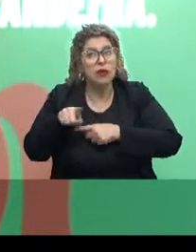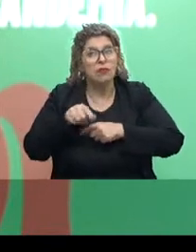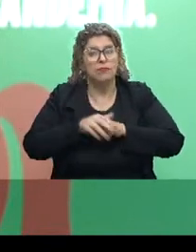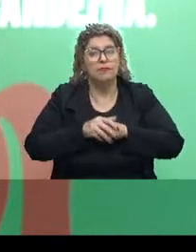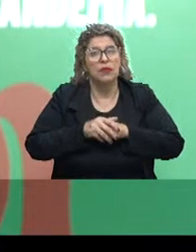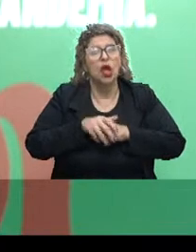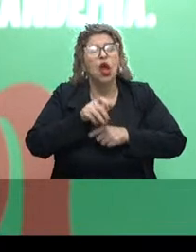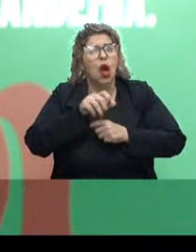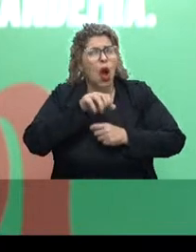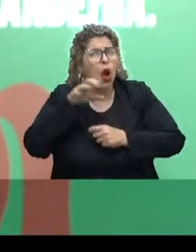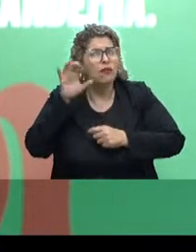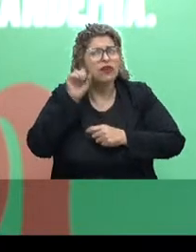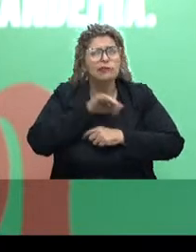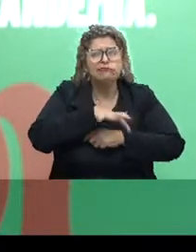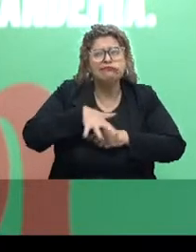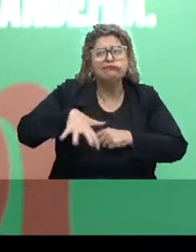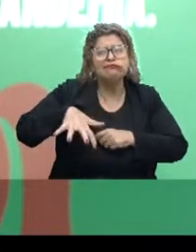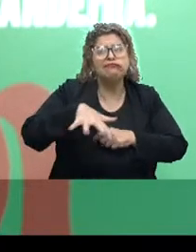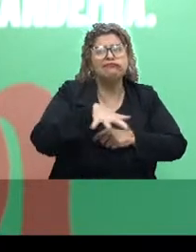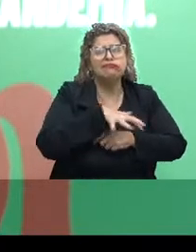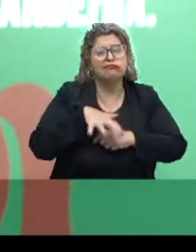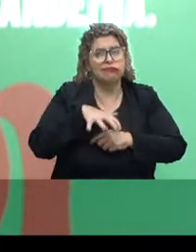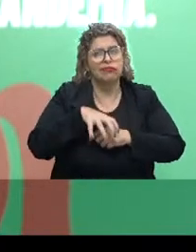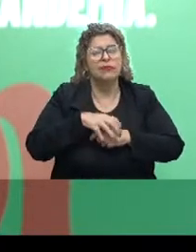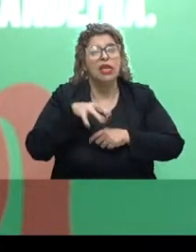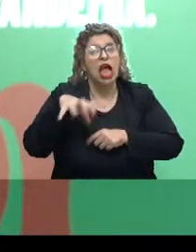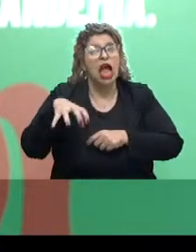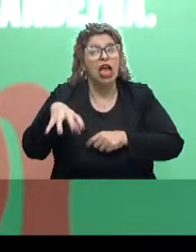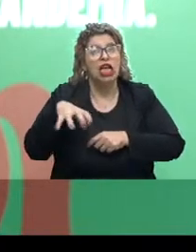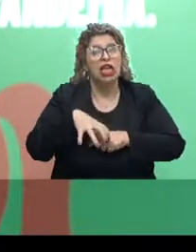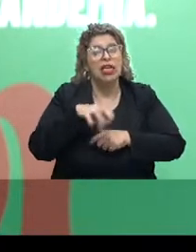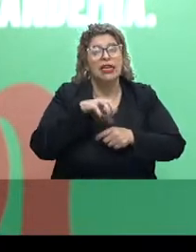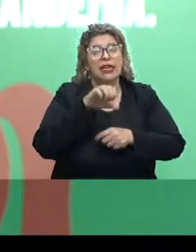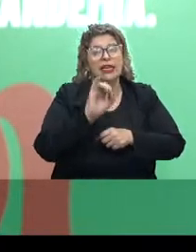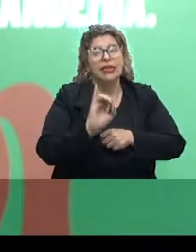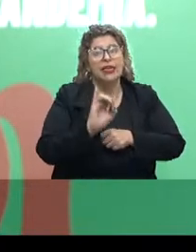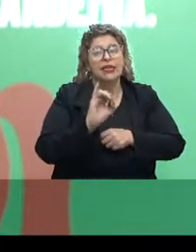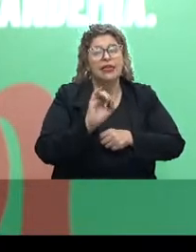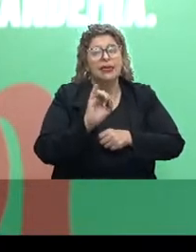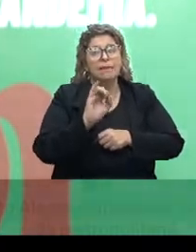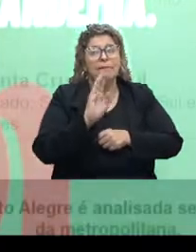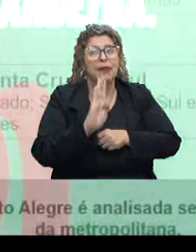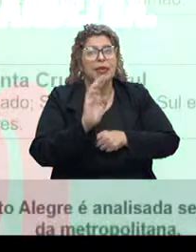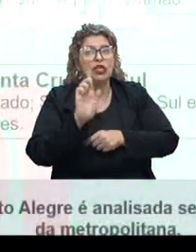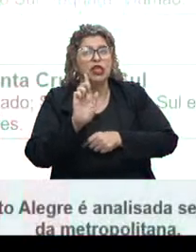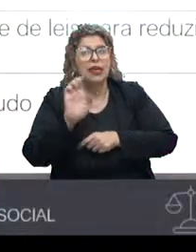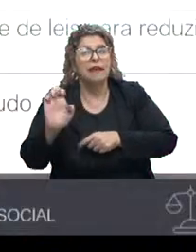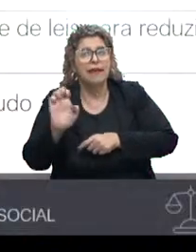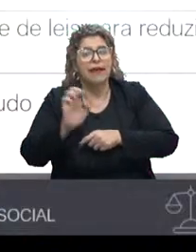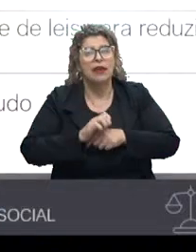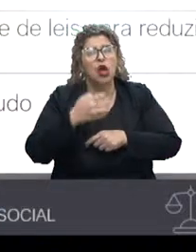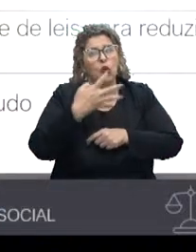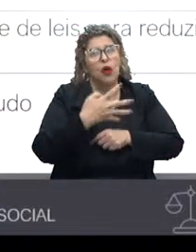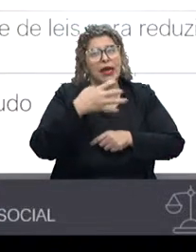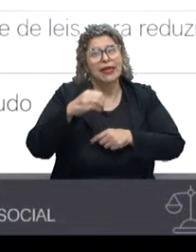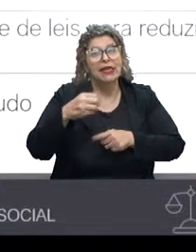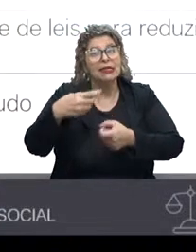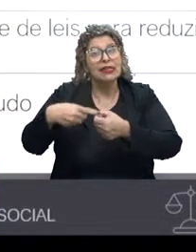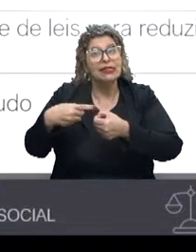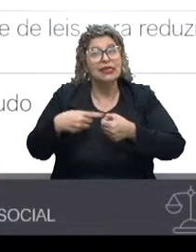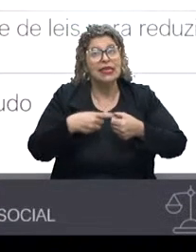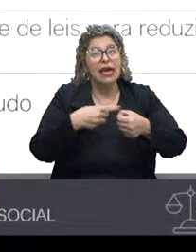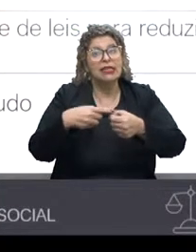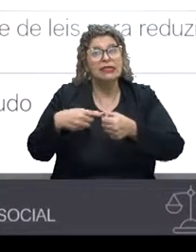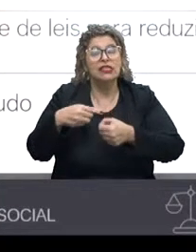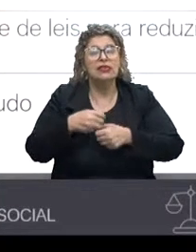Ouvindo aí todas as regiões, as mesorregiões do IBGE. Foram mais de 40 municípios entrevistados